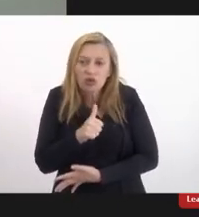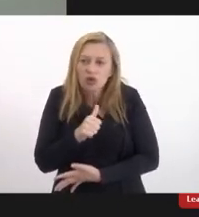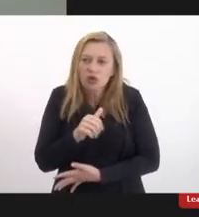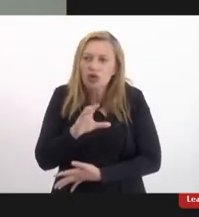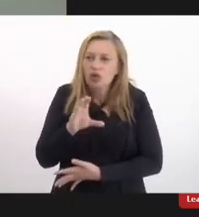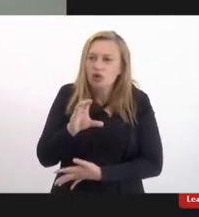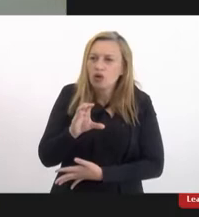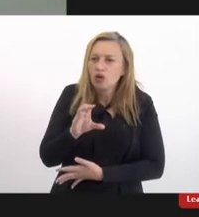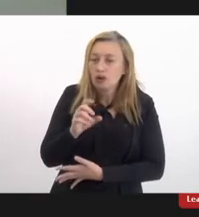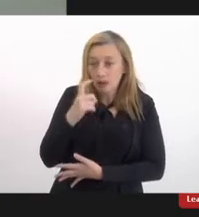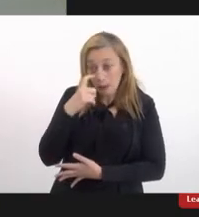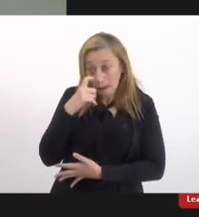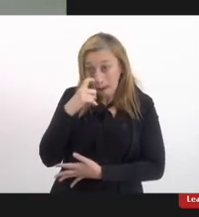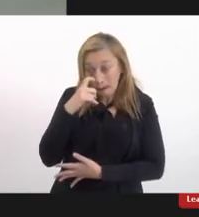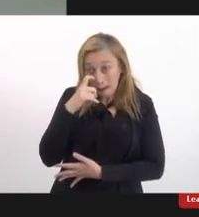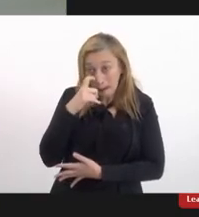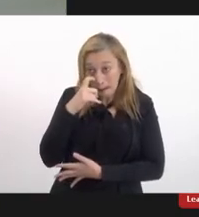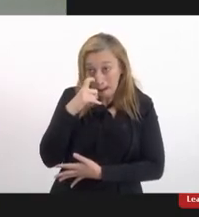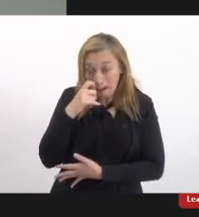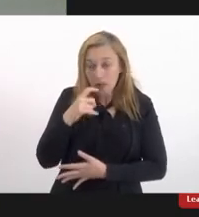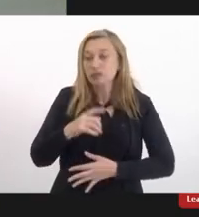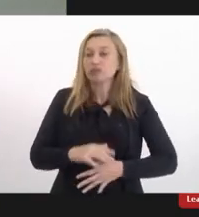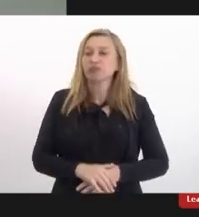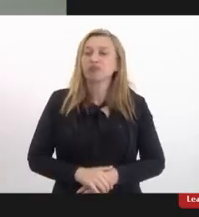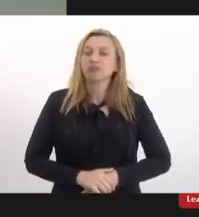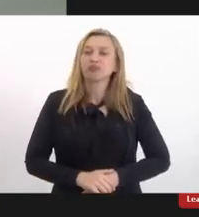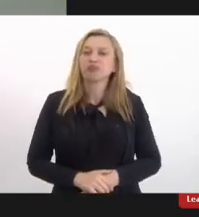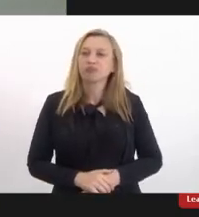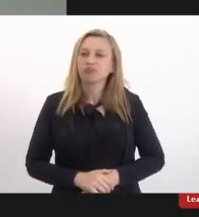elas quando recusam